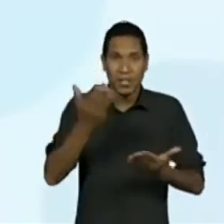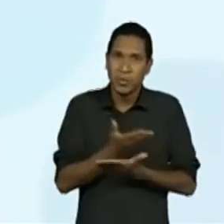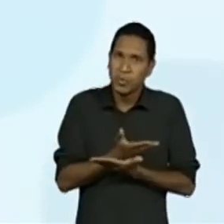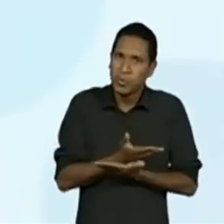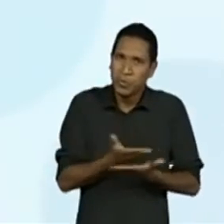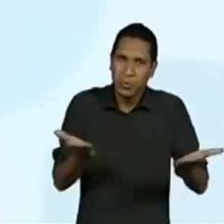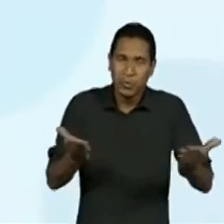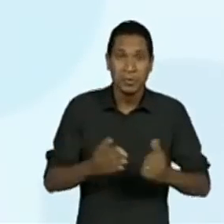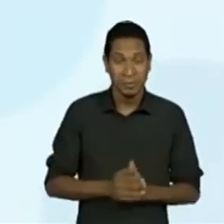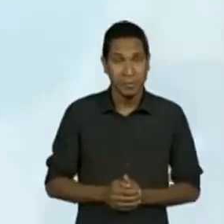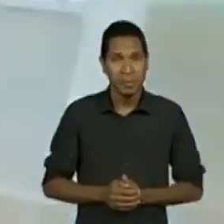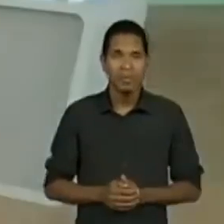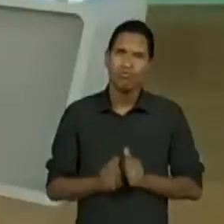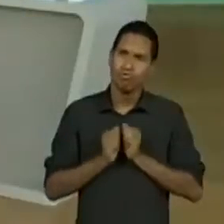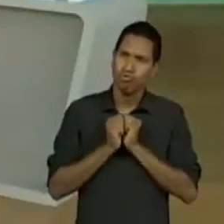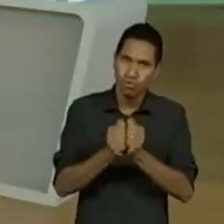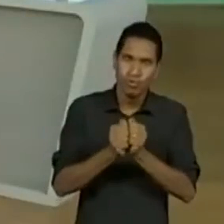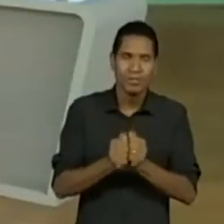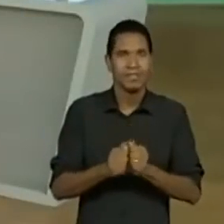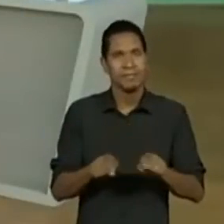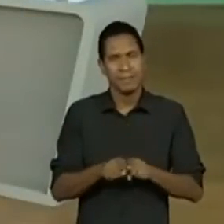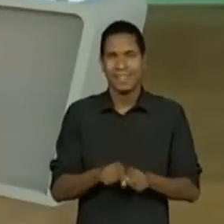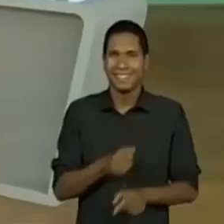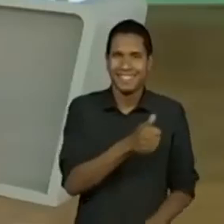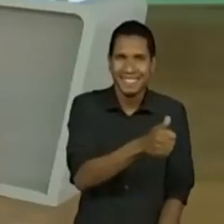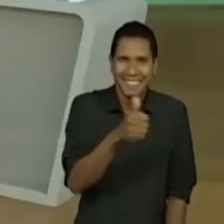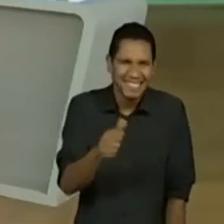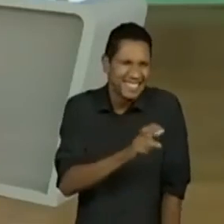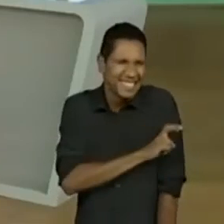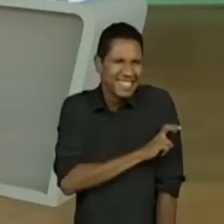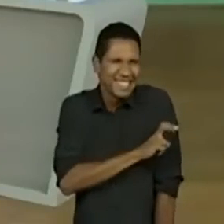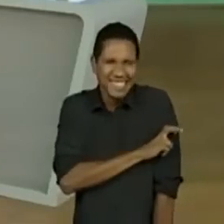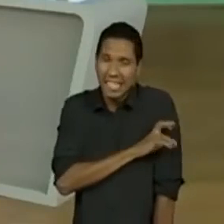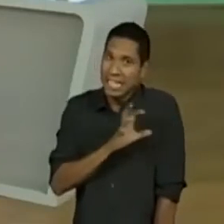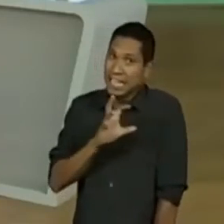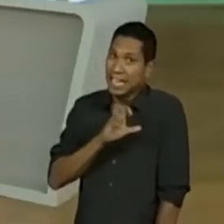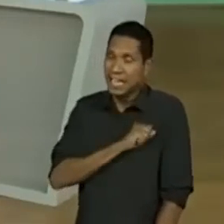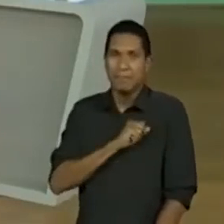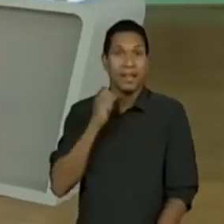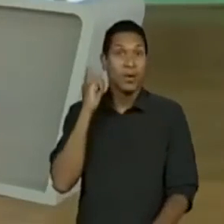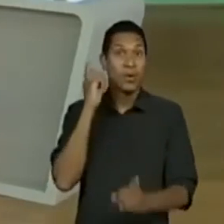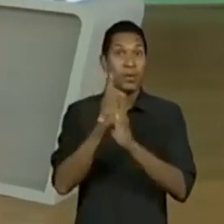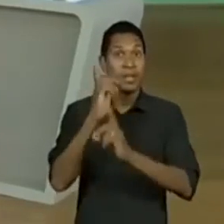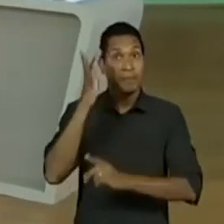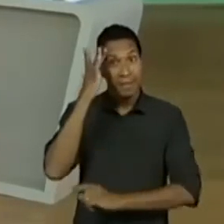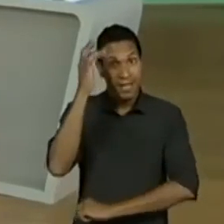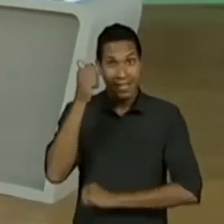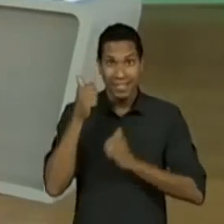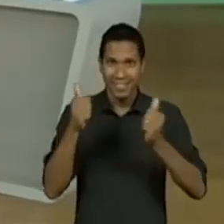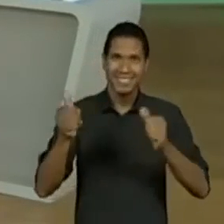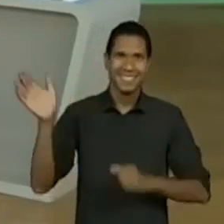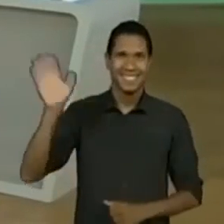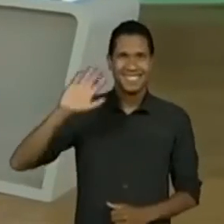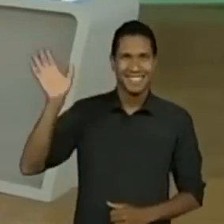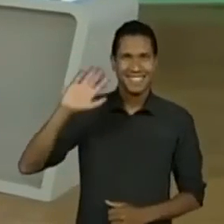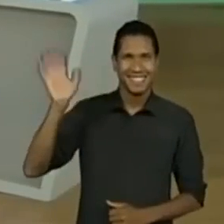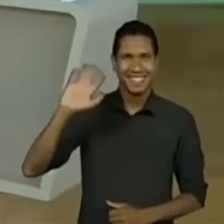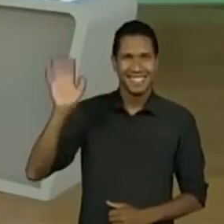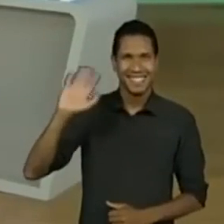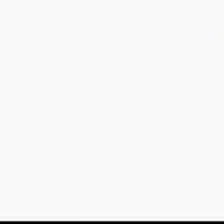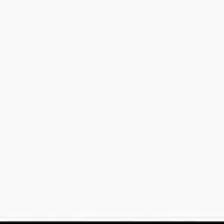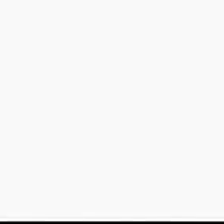tudo, pela companhia, minha amada galerinha do quinto ano. Até amanhã, se Deus quiser. Tchauzinho, pessoal.